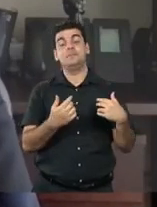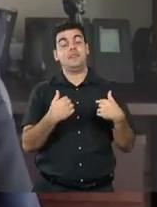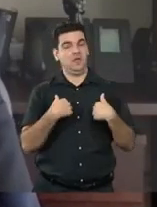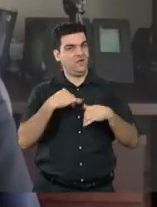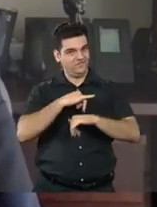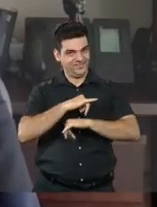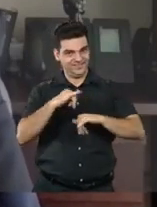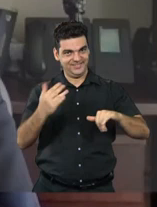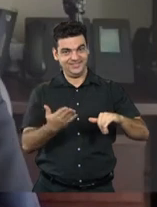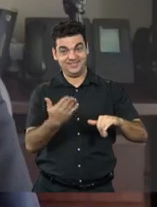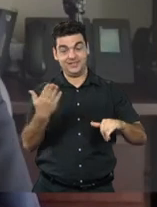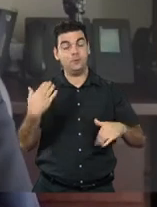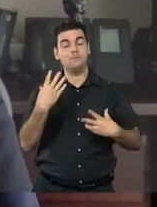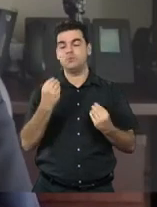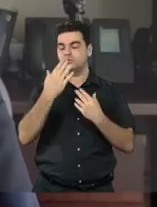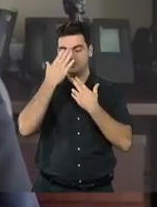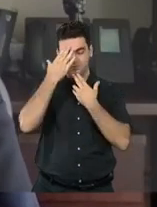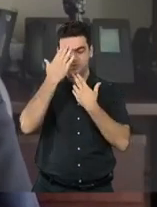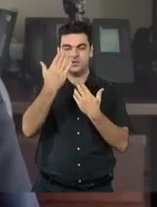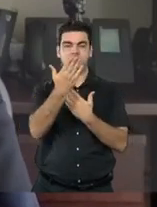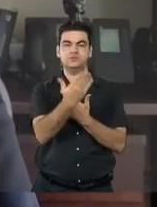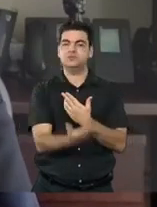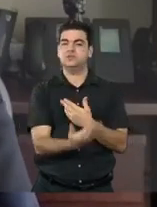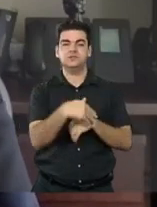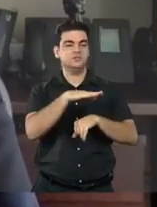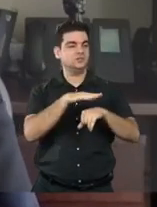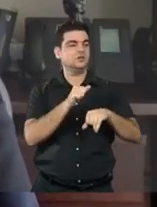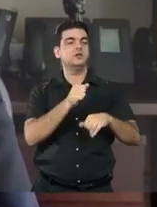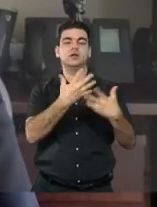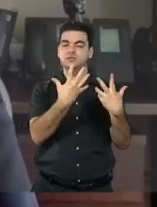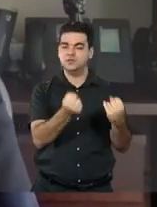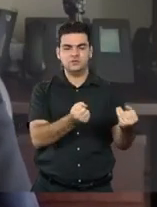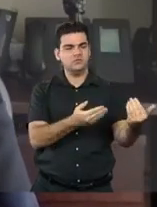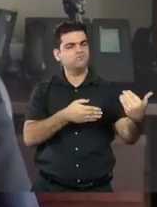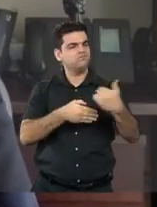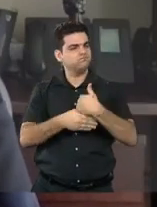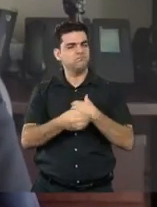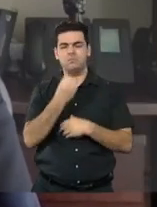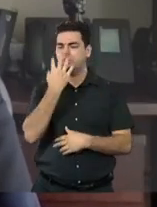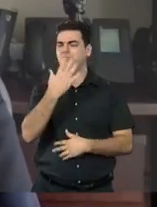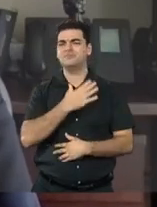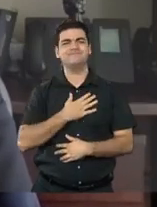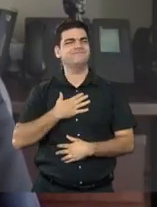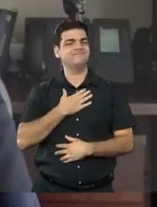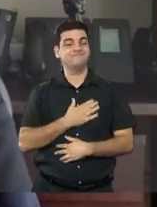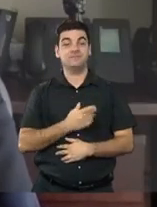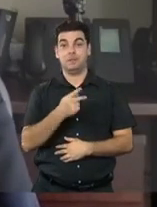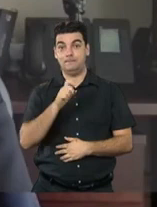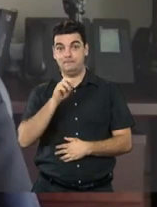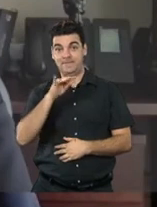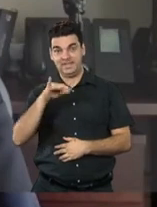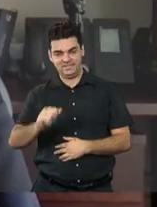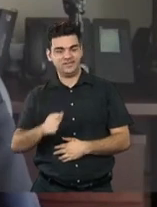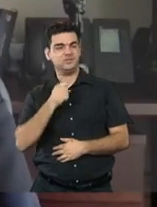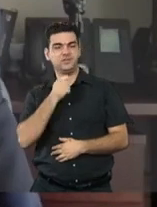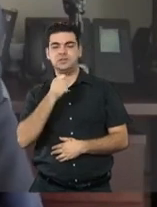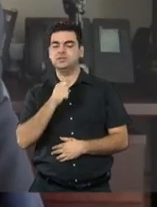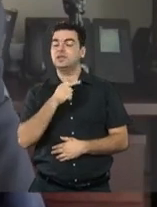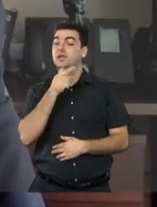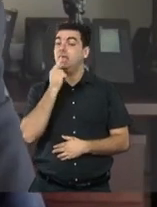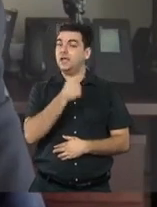reiterar a minha gratidão e o meu apreço às nossas convidadas de hoje, à Pétria Chaves, que